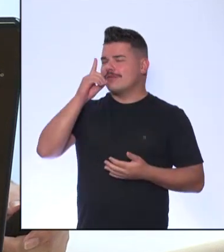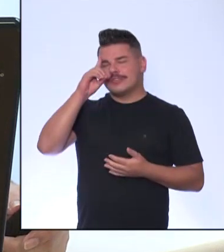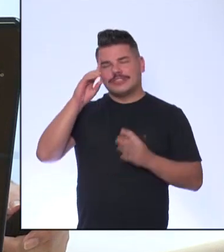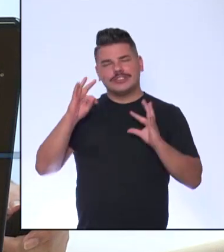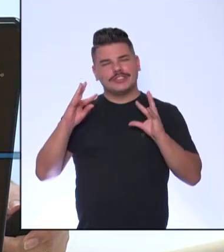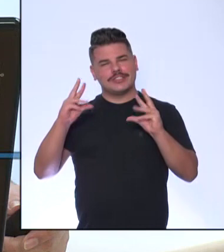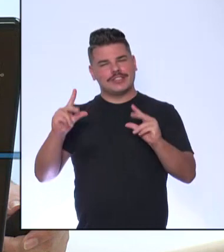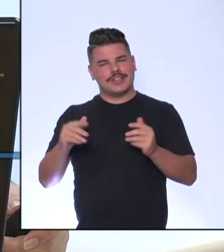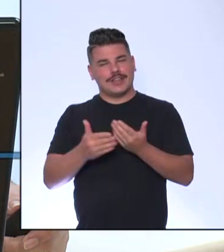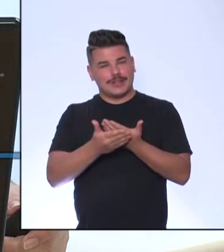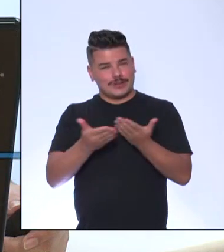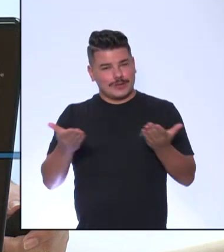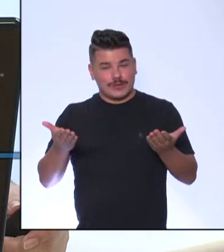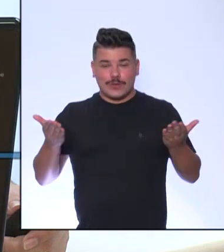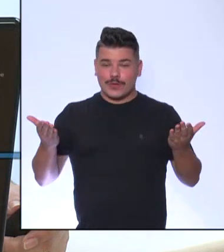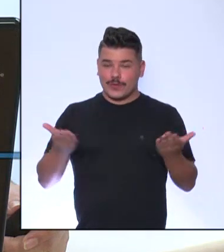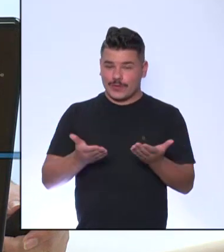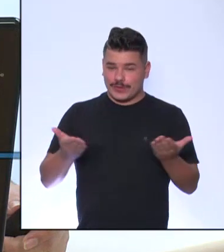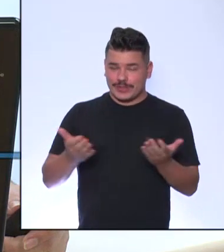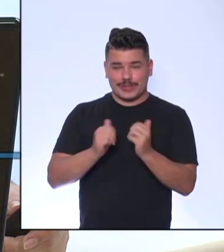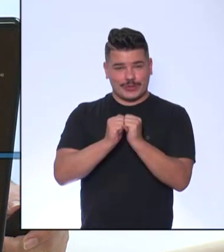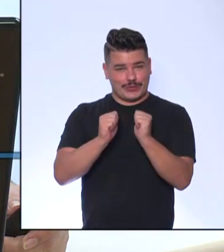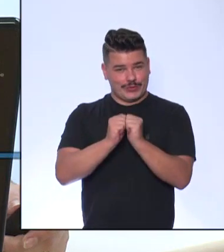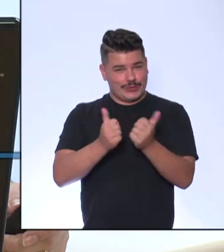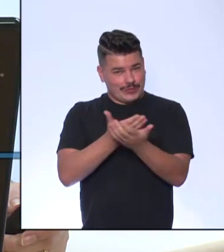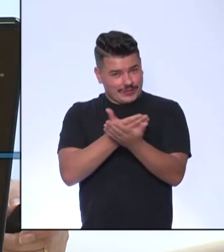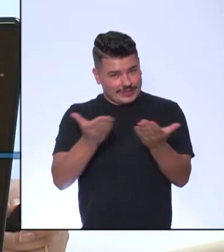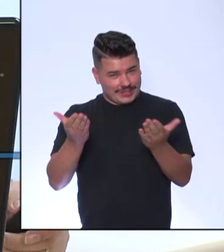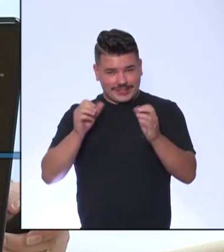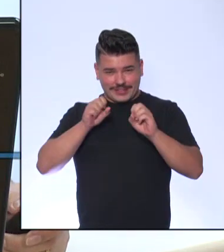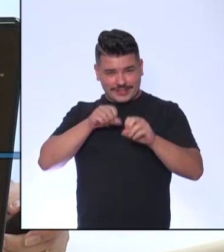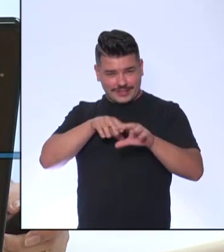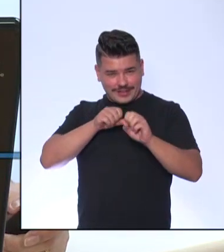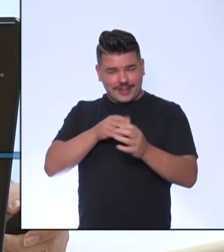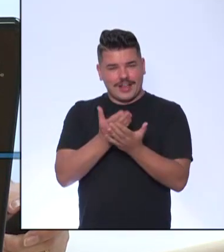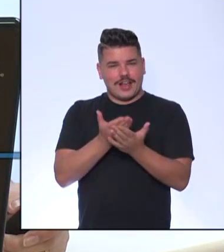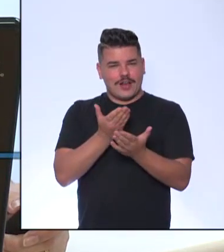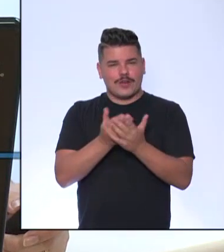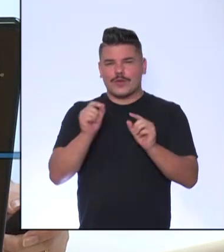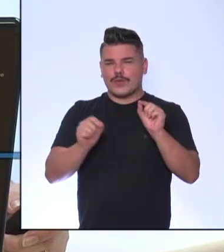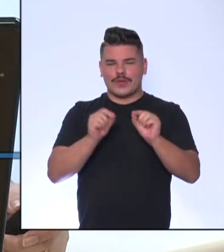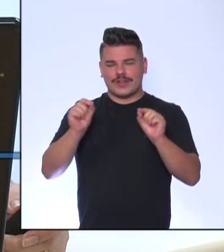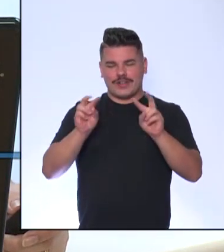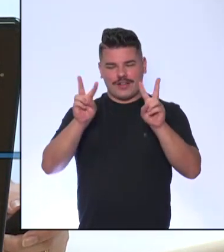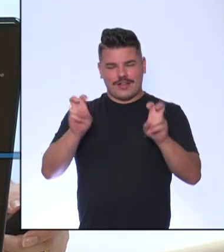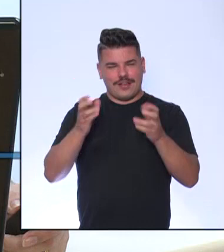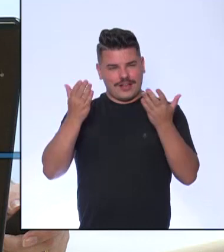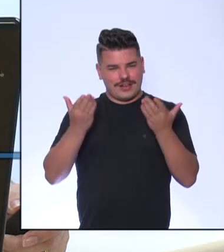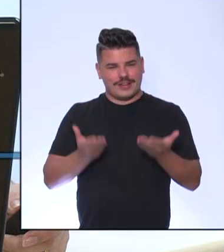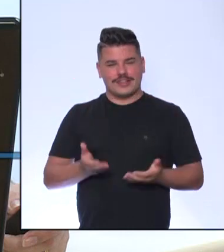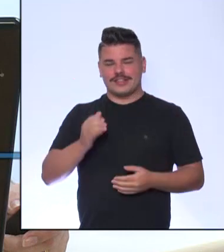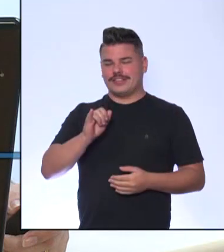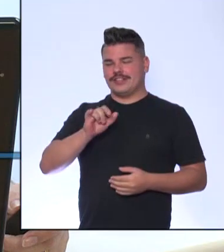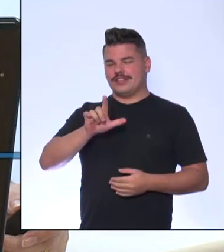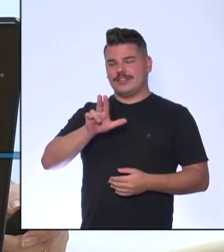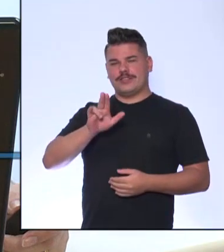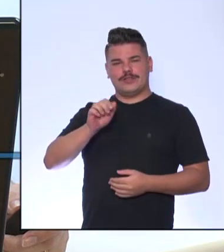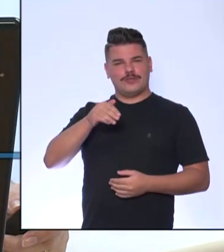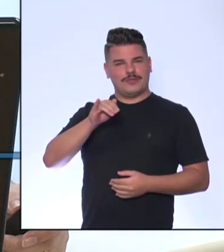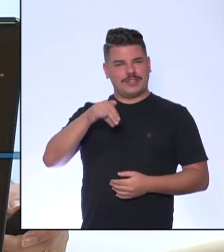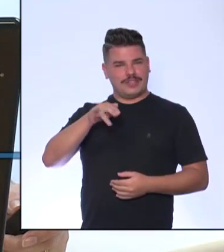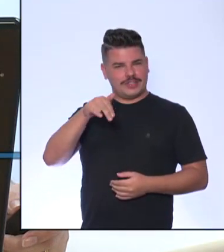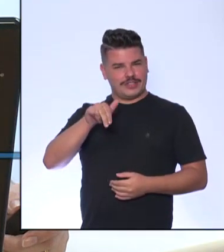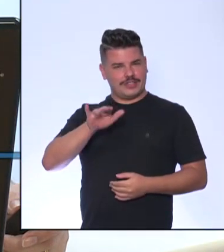Hoje nós vamos estar trabalhando com vocês, estudantes, o tema seria o iluminismo, eu e a professora Paula, que somos do